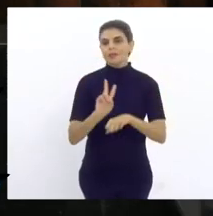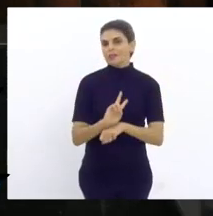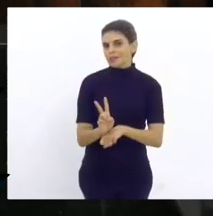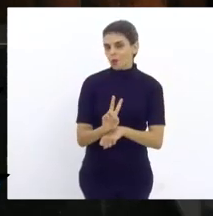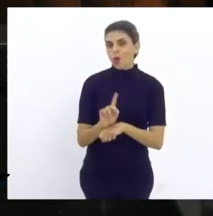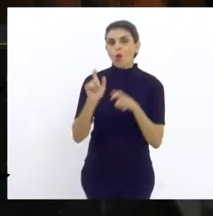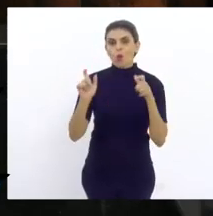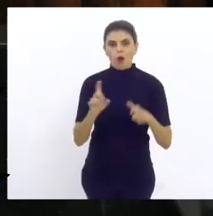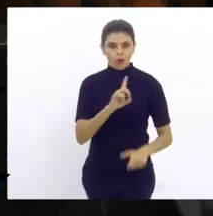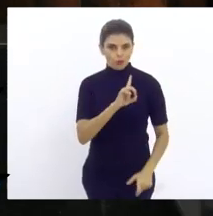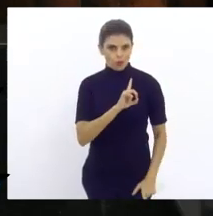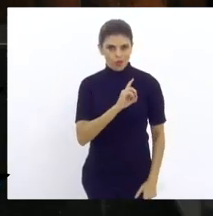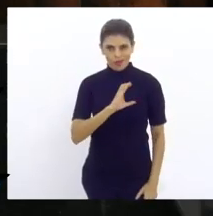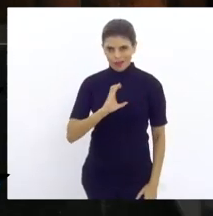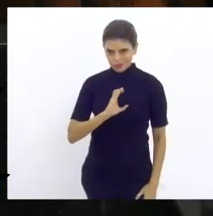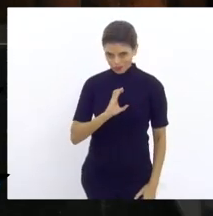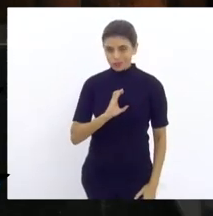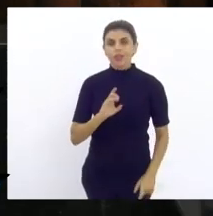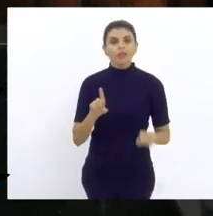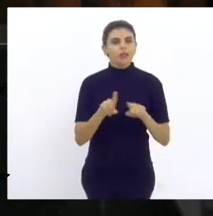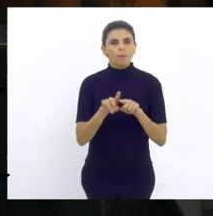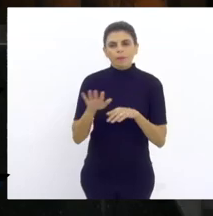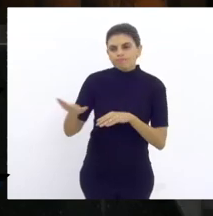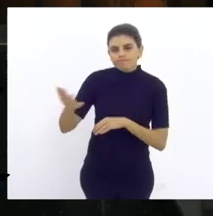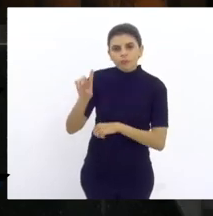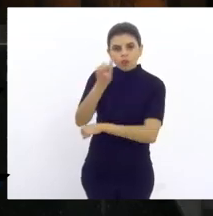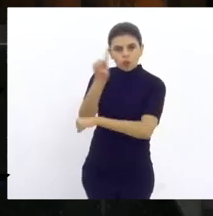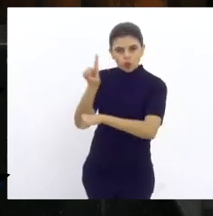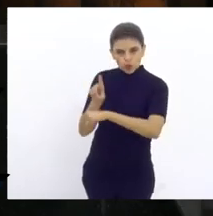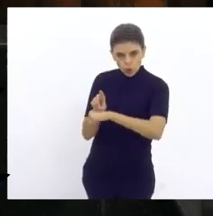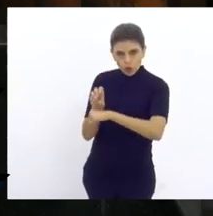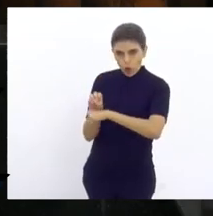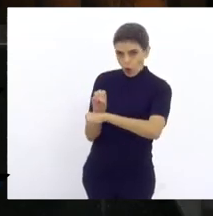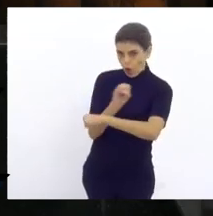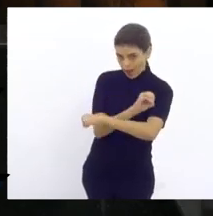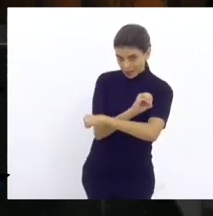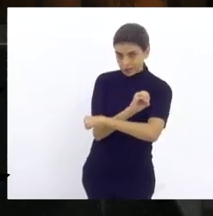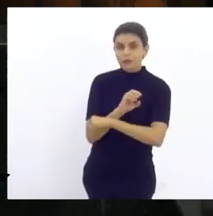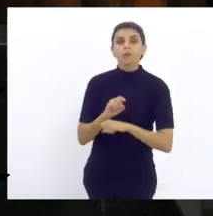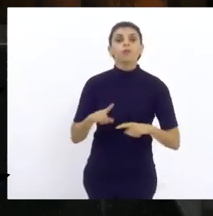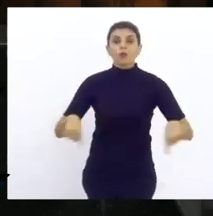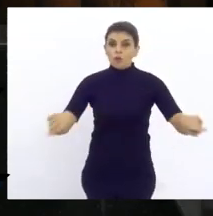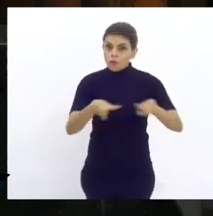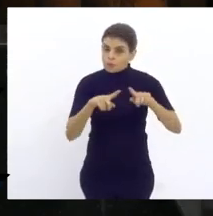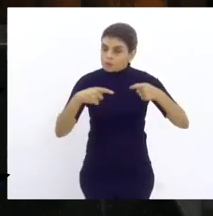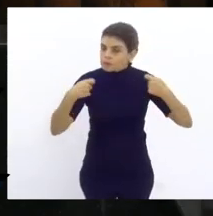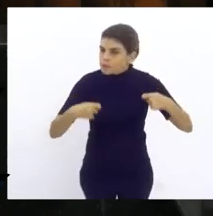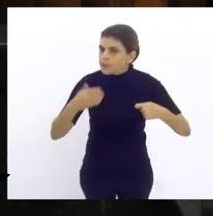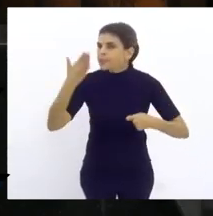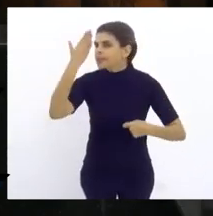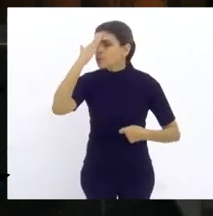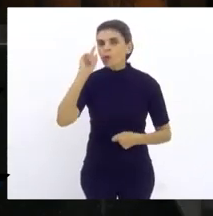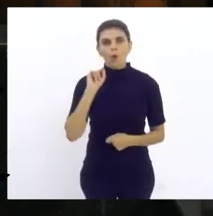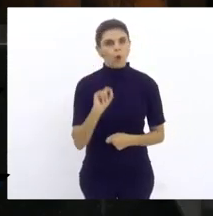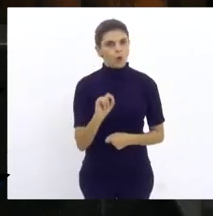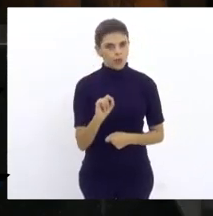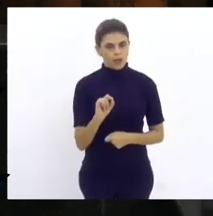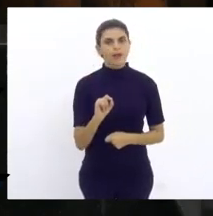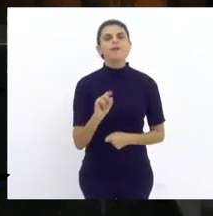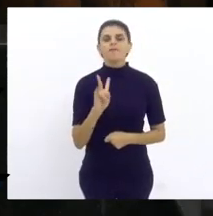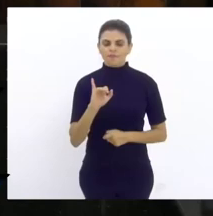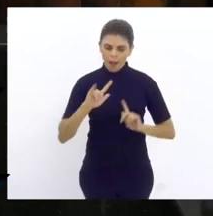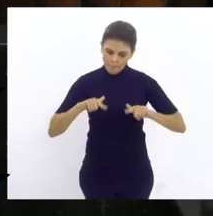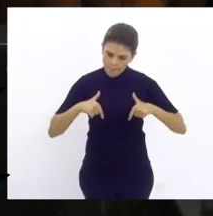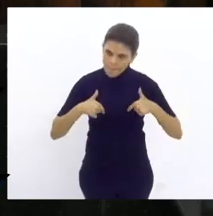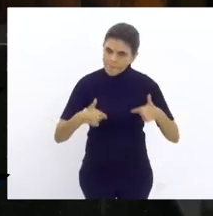Duque, de Caxias e de toda a Zona Oeste. Dizer para todos vocês aqui que nós vamos fazer